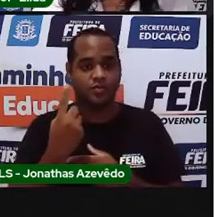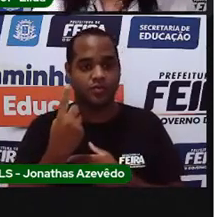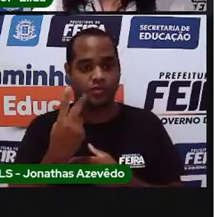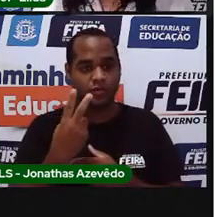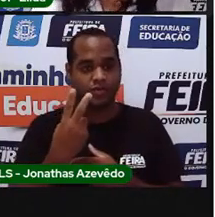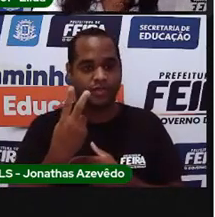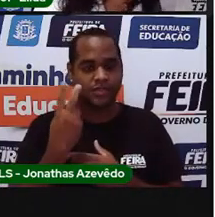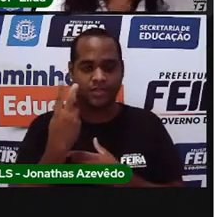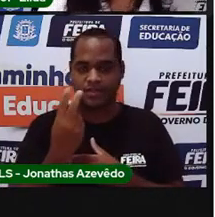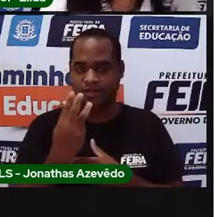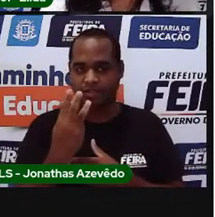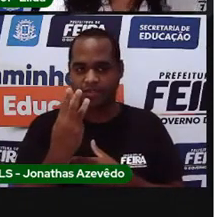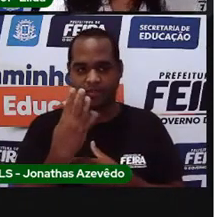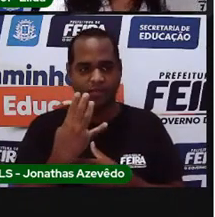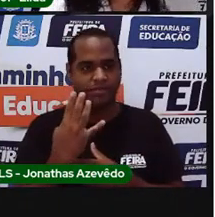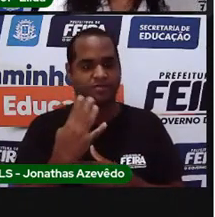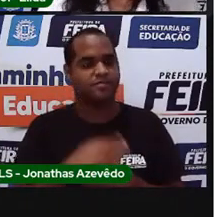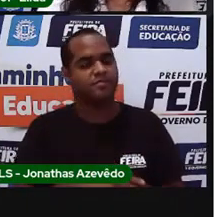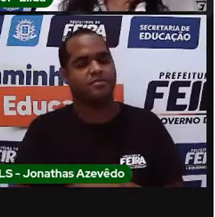três, quatro.